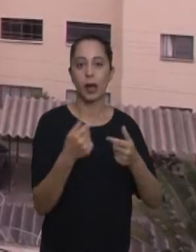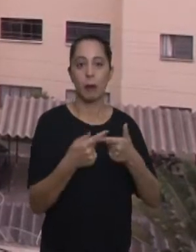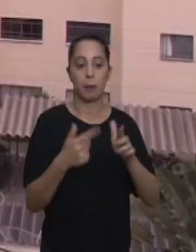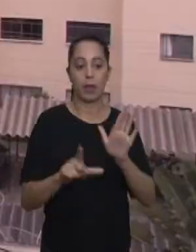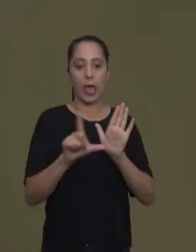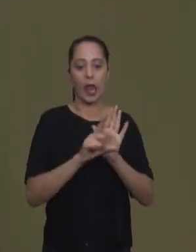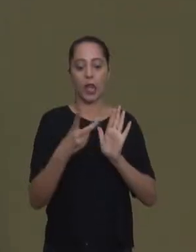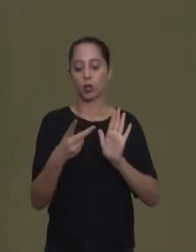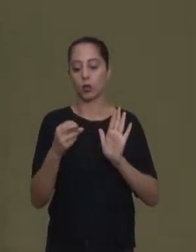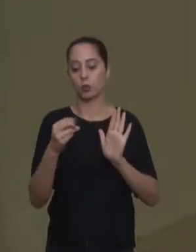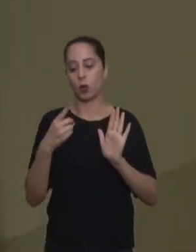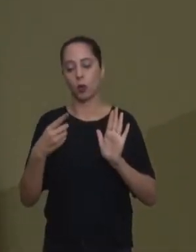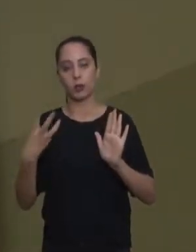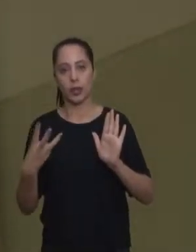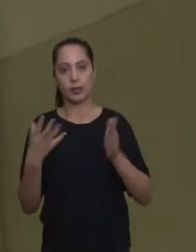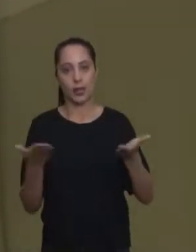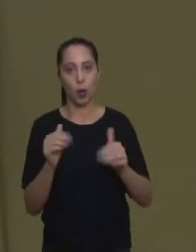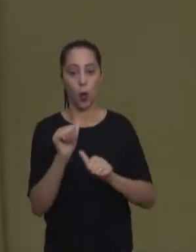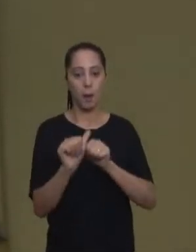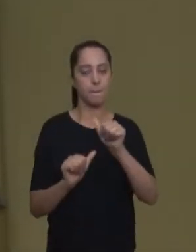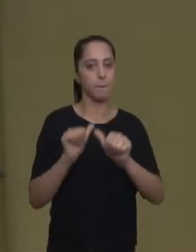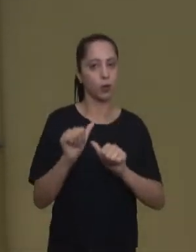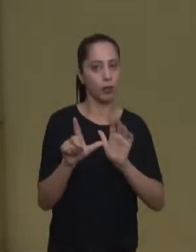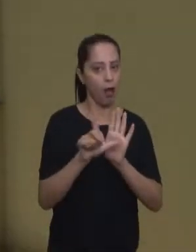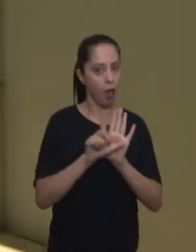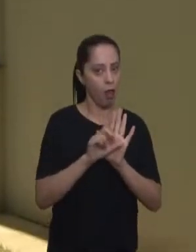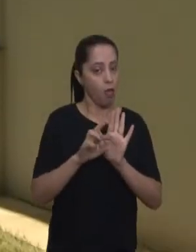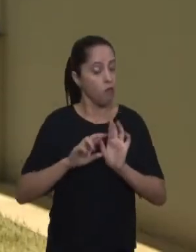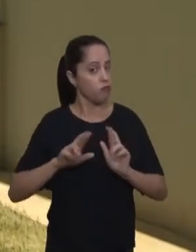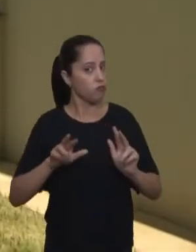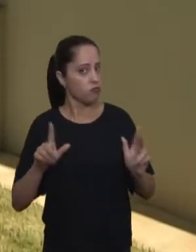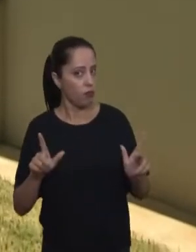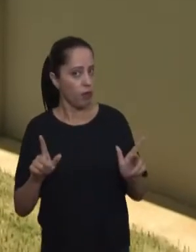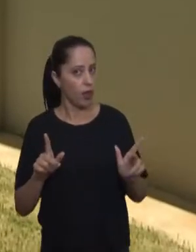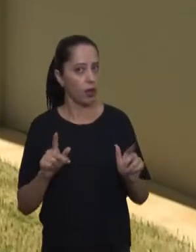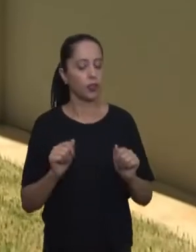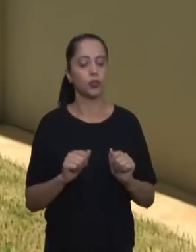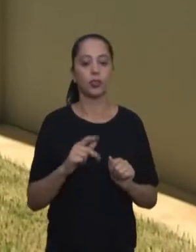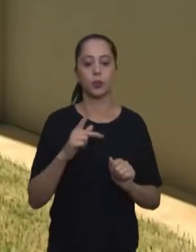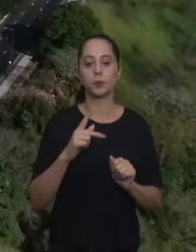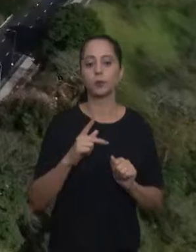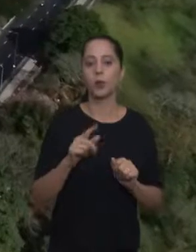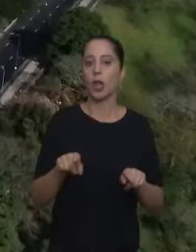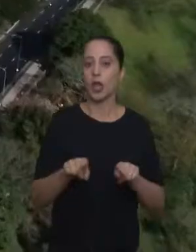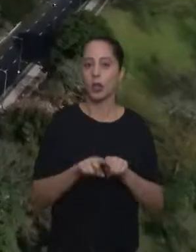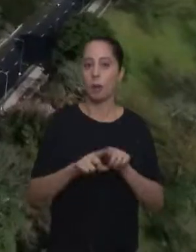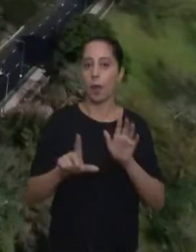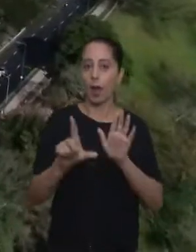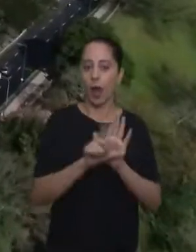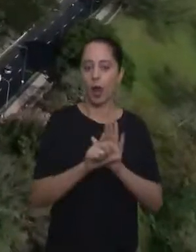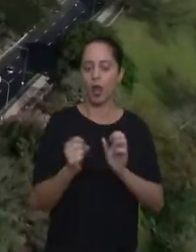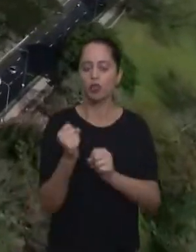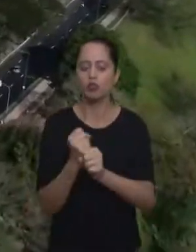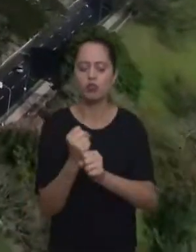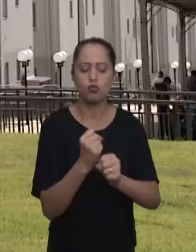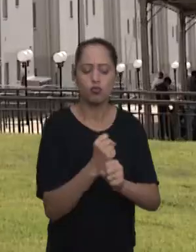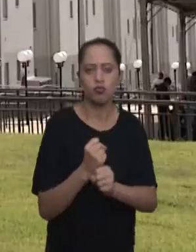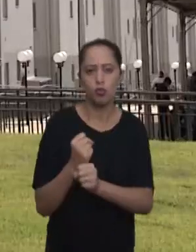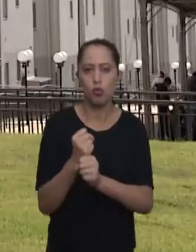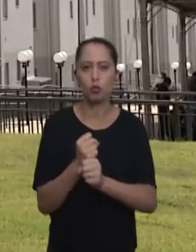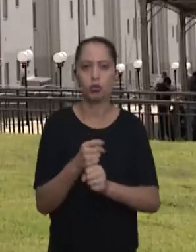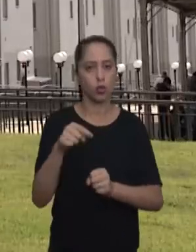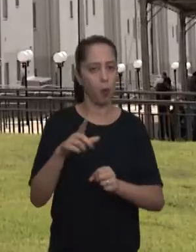2003, para padronizar as normas atuais com as diretrizes do novo Plano Diretor e Lei de Zoneamento da Cidade.